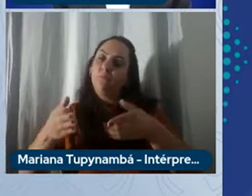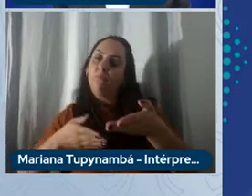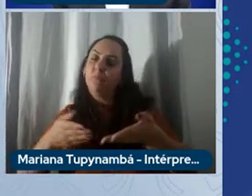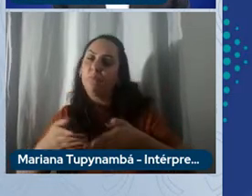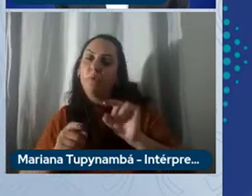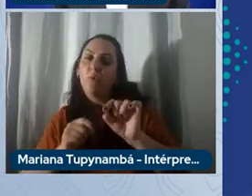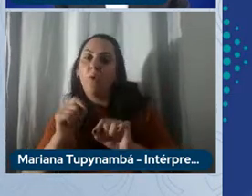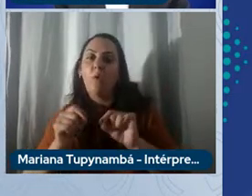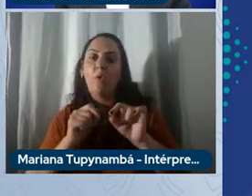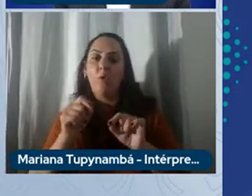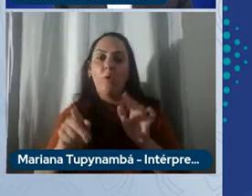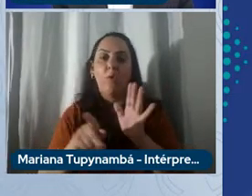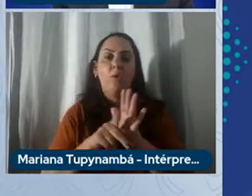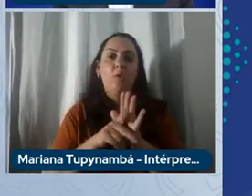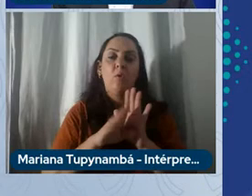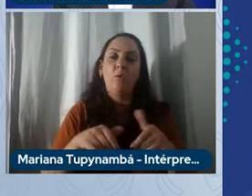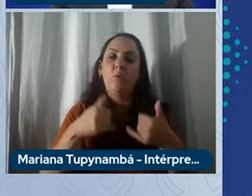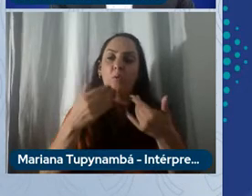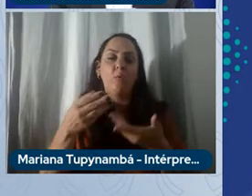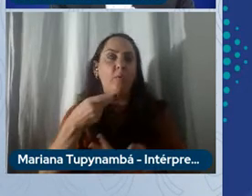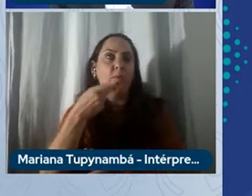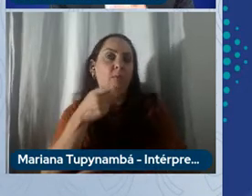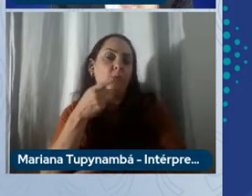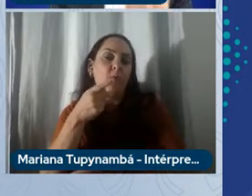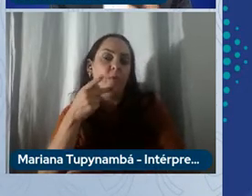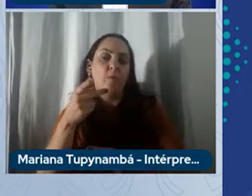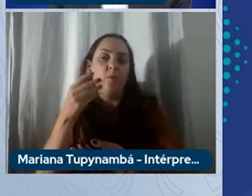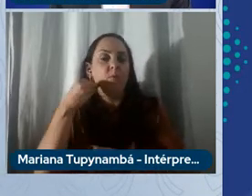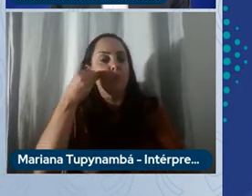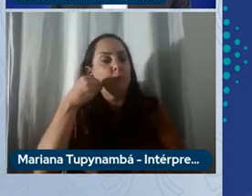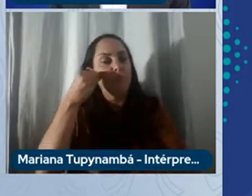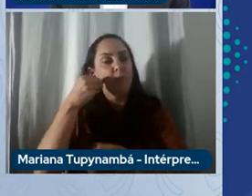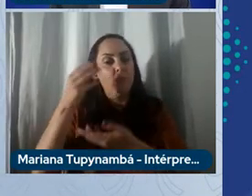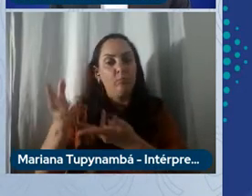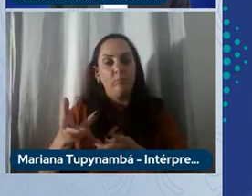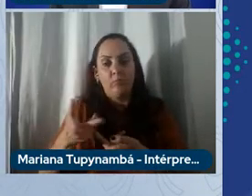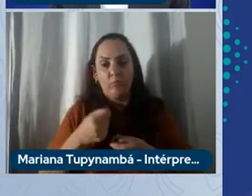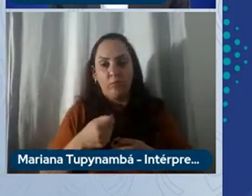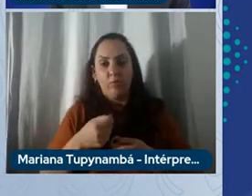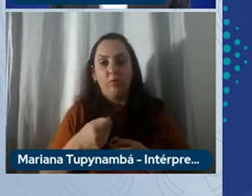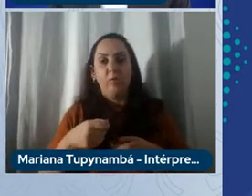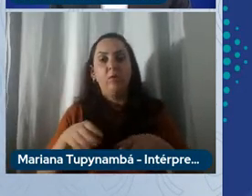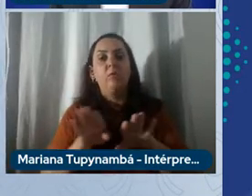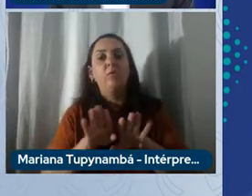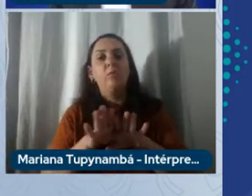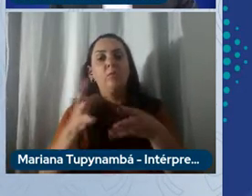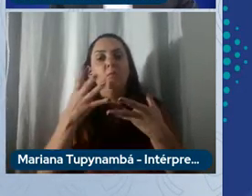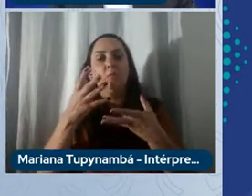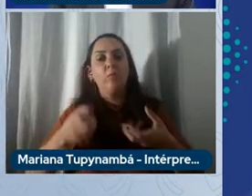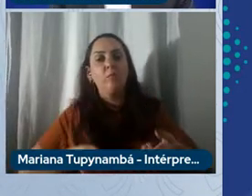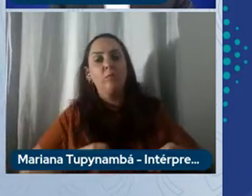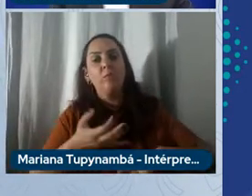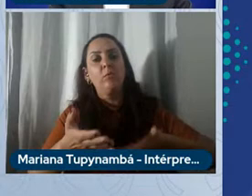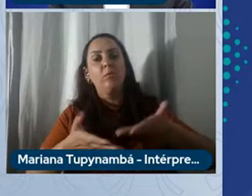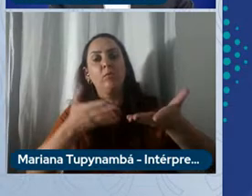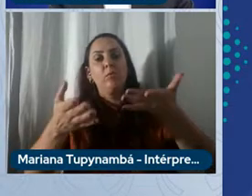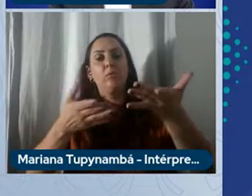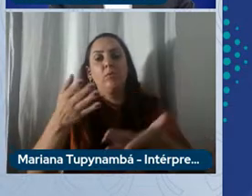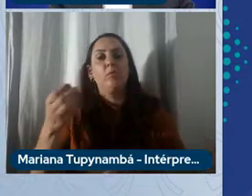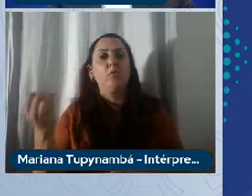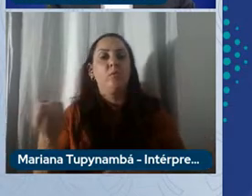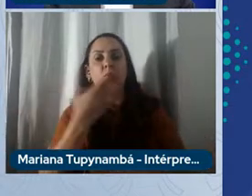se fala de experiência do cliente queremos investir e ser pioneiros de inovação e mobilidade